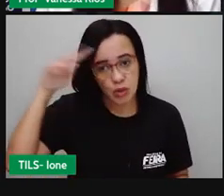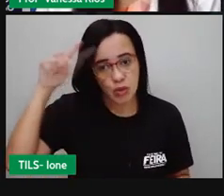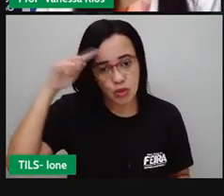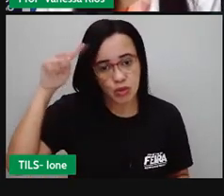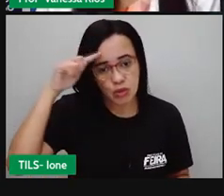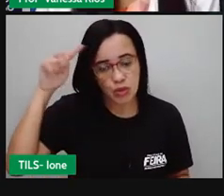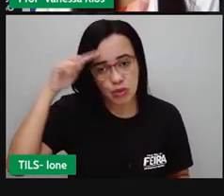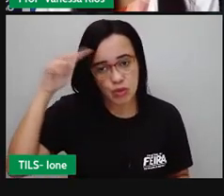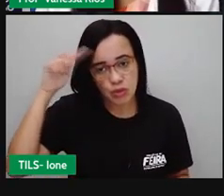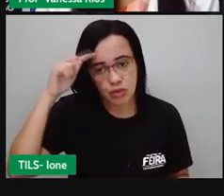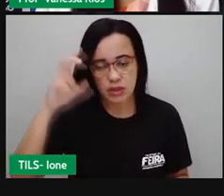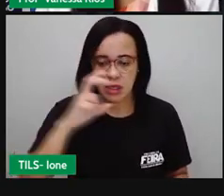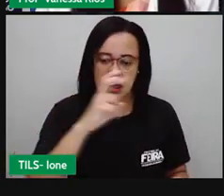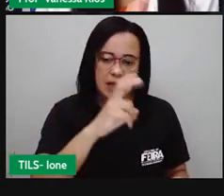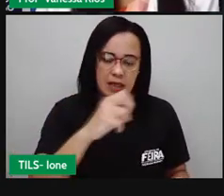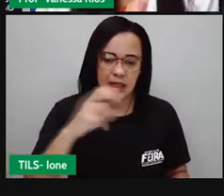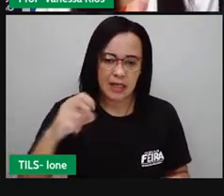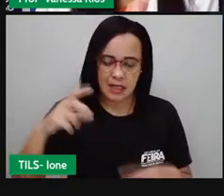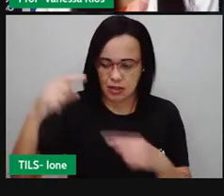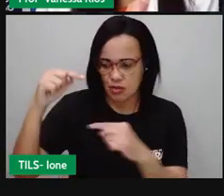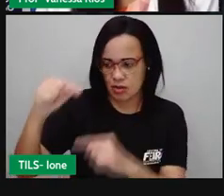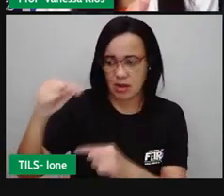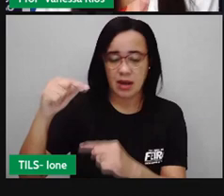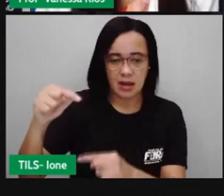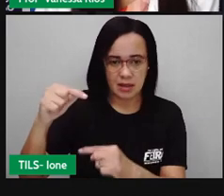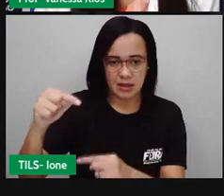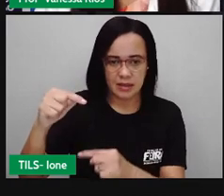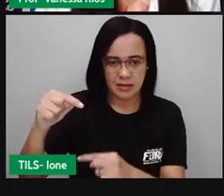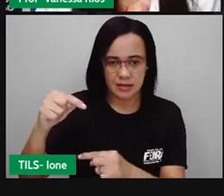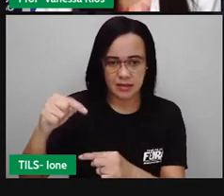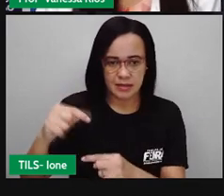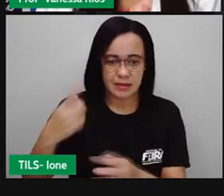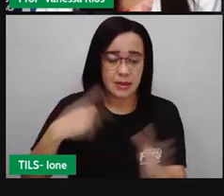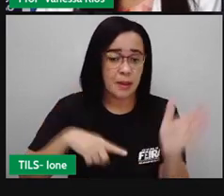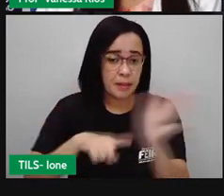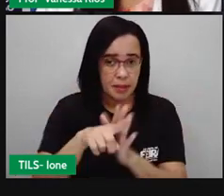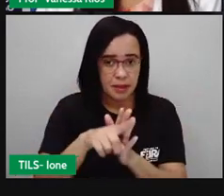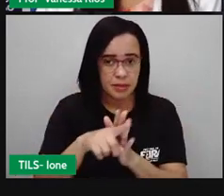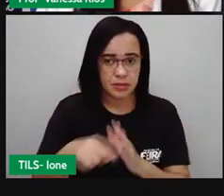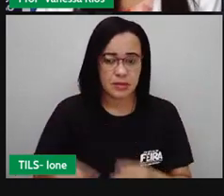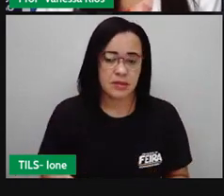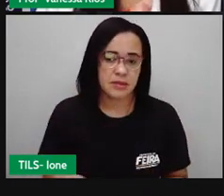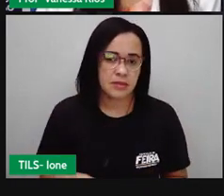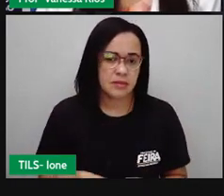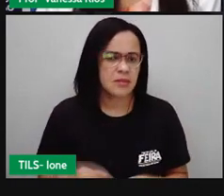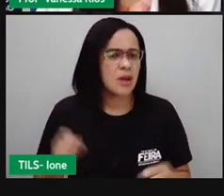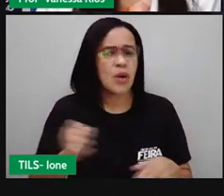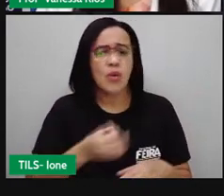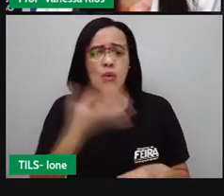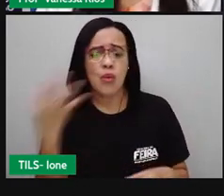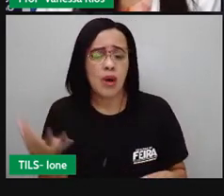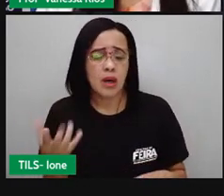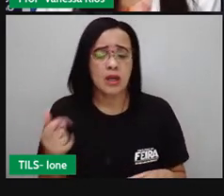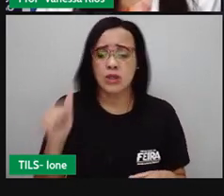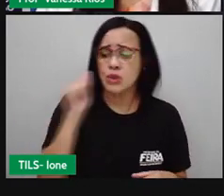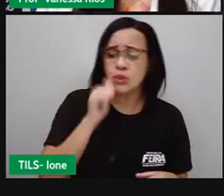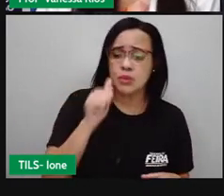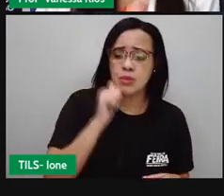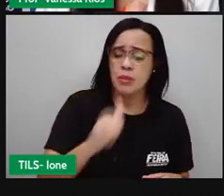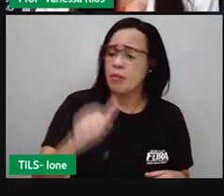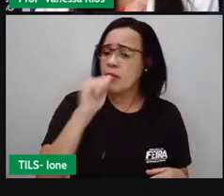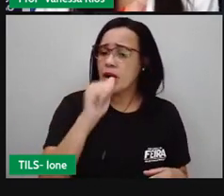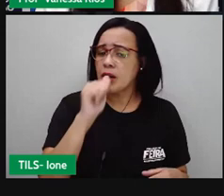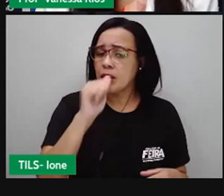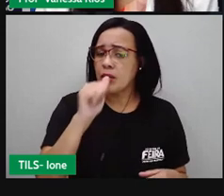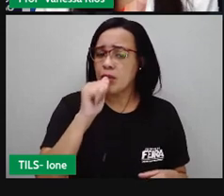quinhentos mililitros. A gente já viu. Olha a pergunta. E quantos litros de água a Sofia bebe em uma